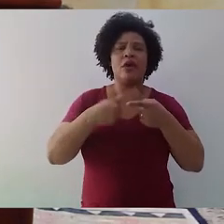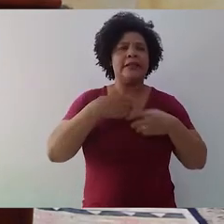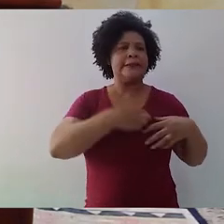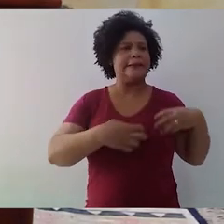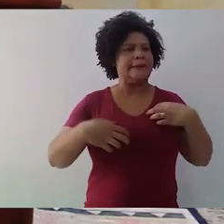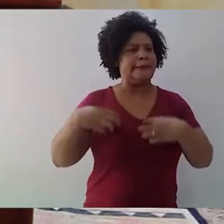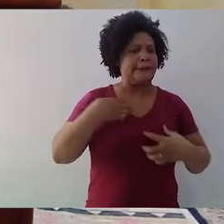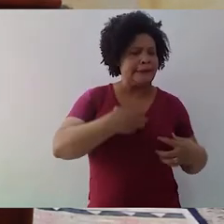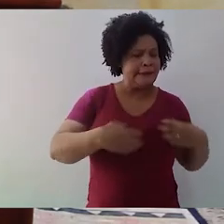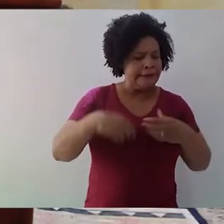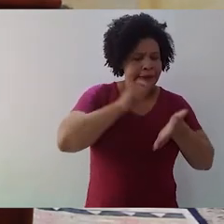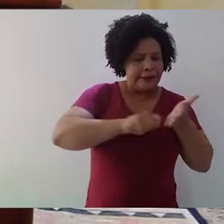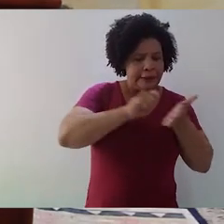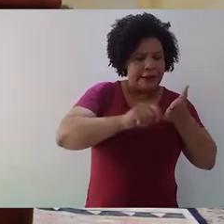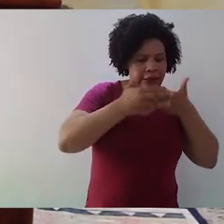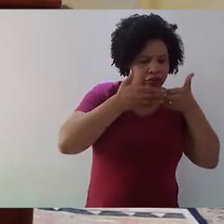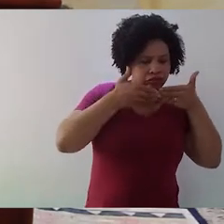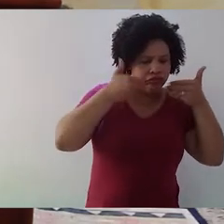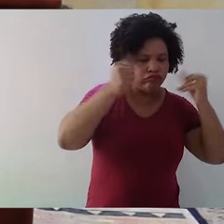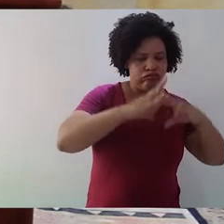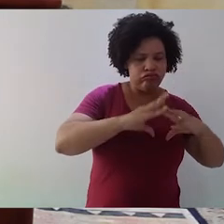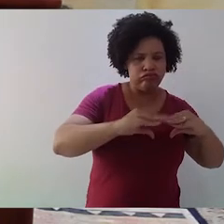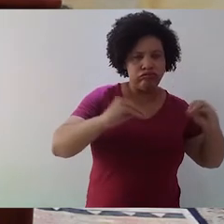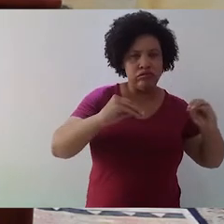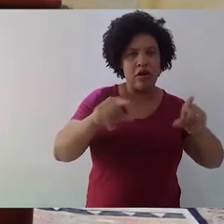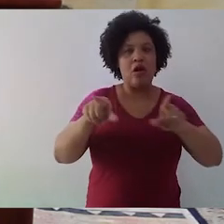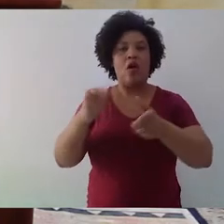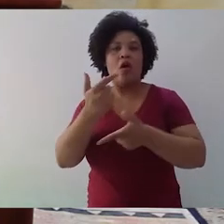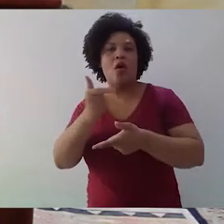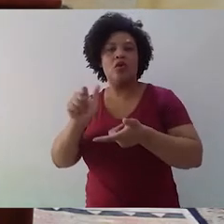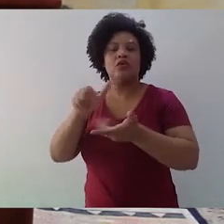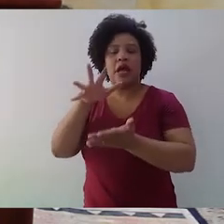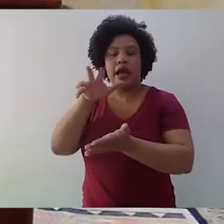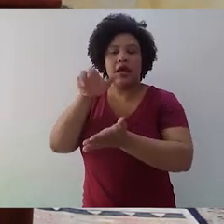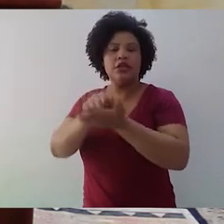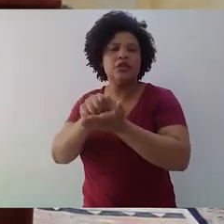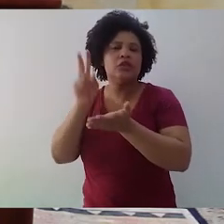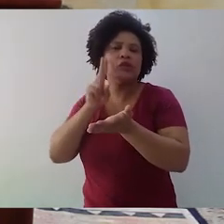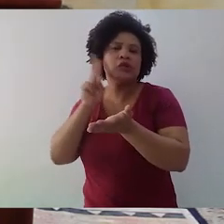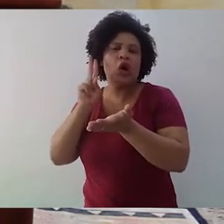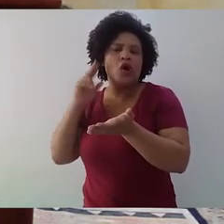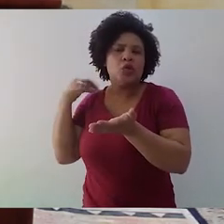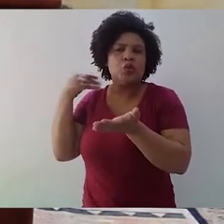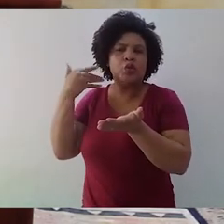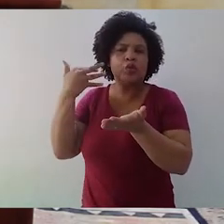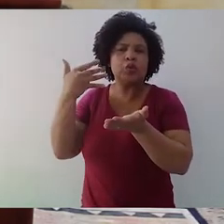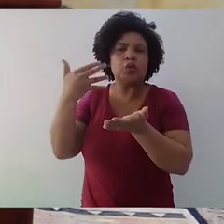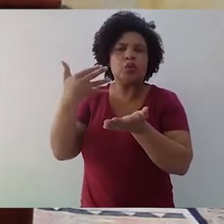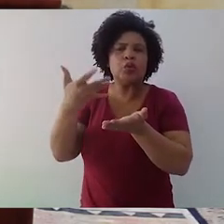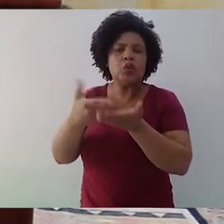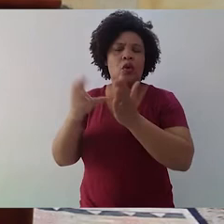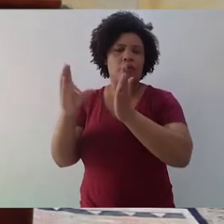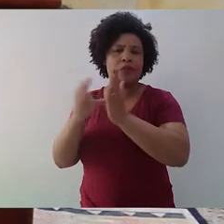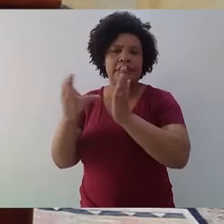fantasmas. Há quem escreva para realizar um registro histórico do mundo que o cerca, de uma determinada